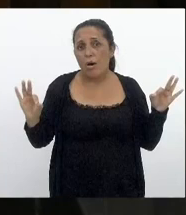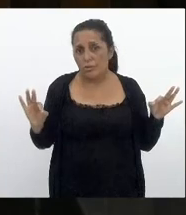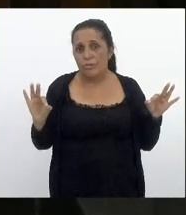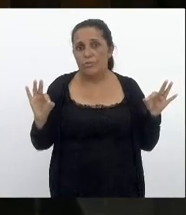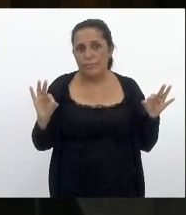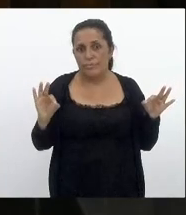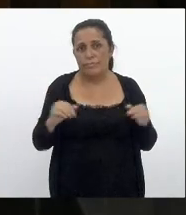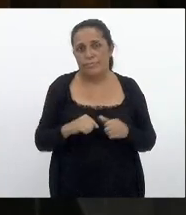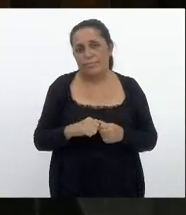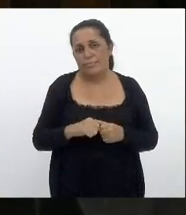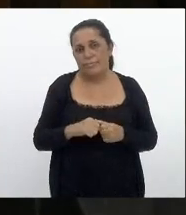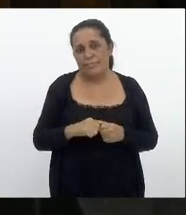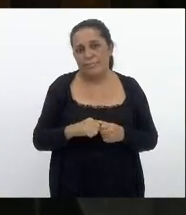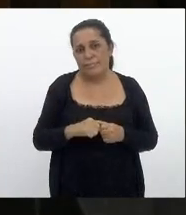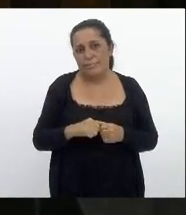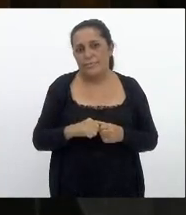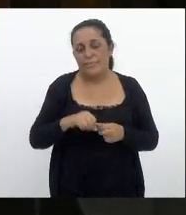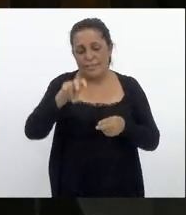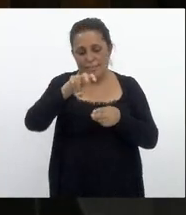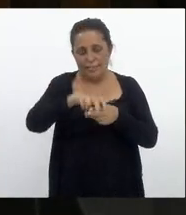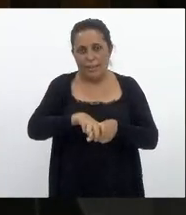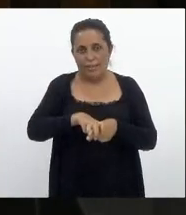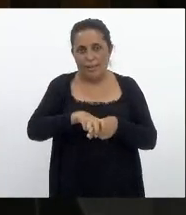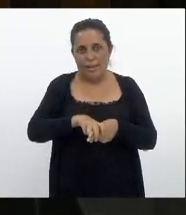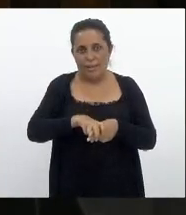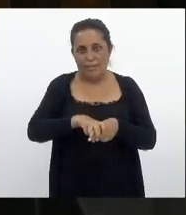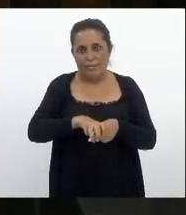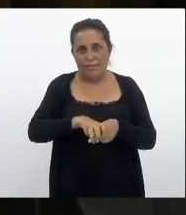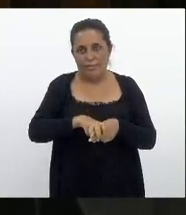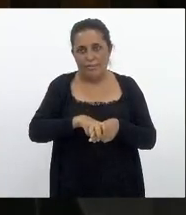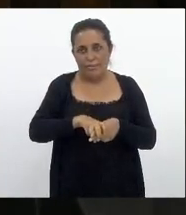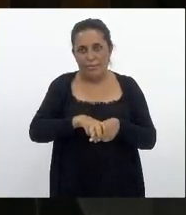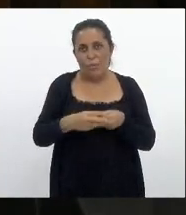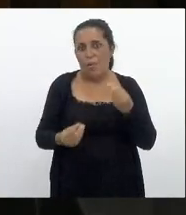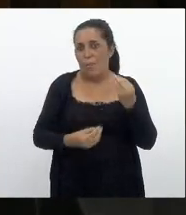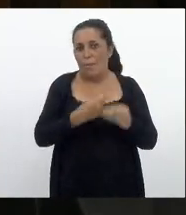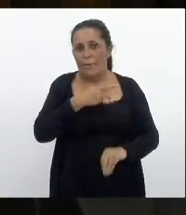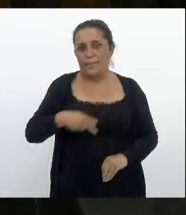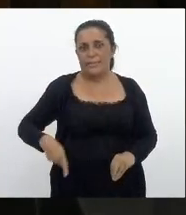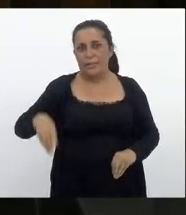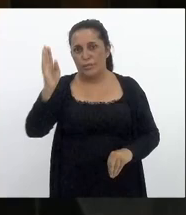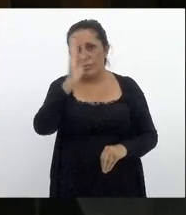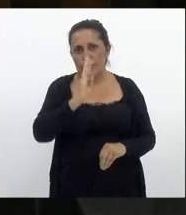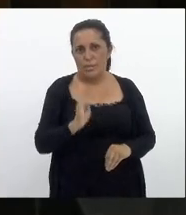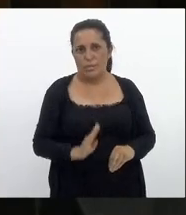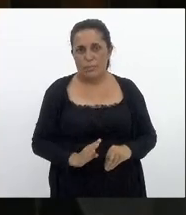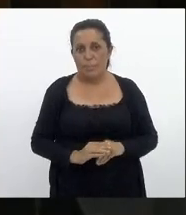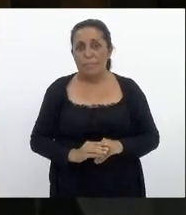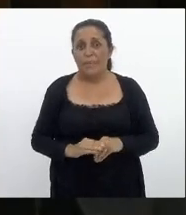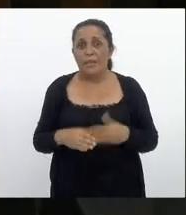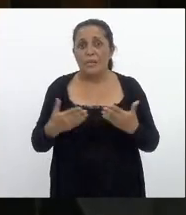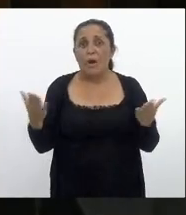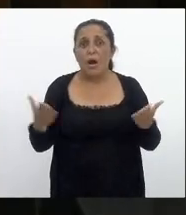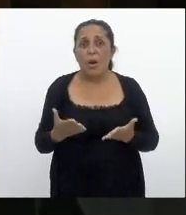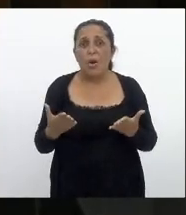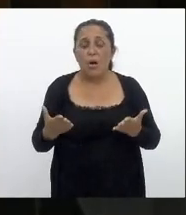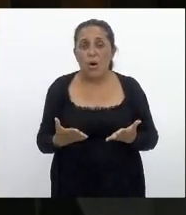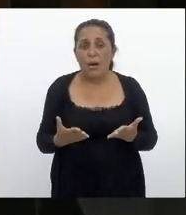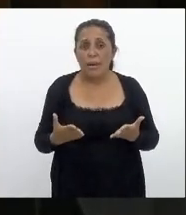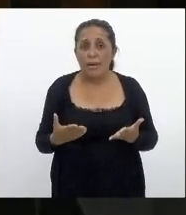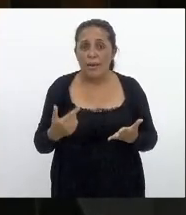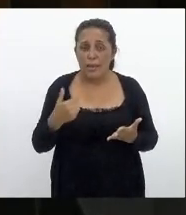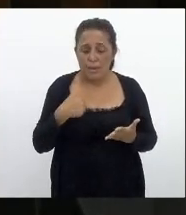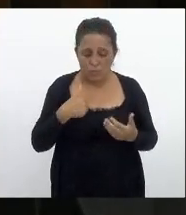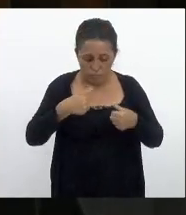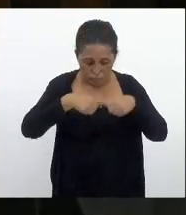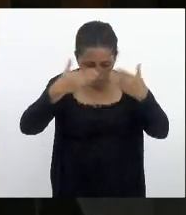estava da sua cadeira como presidente do Brasil agora o que me faz mais ainda